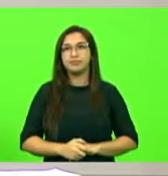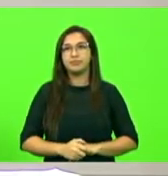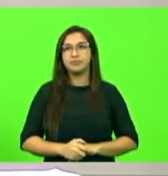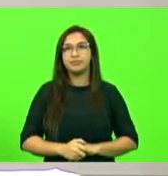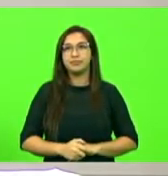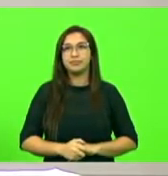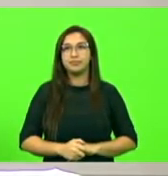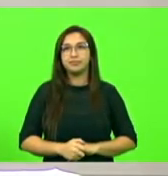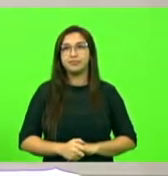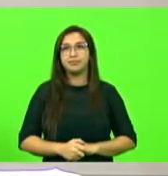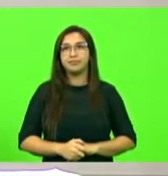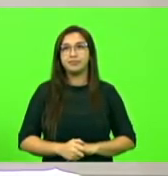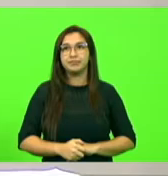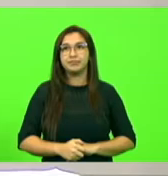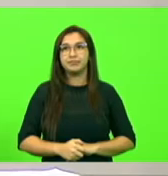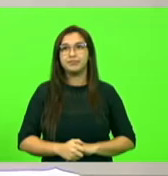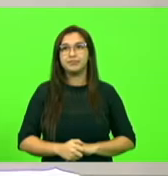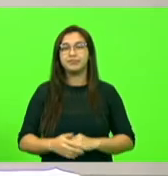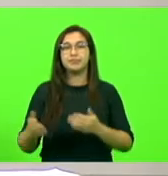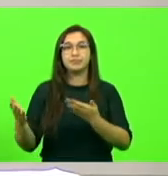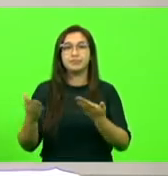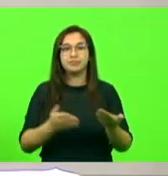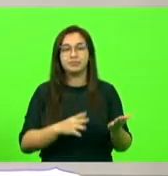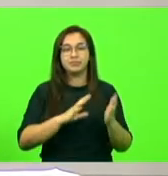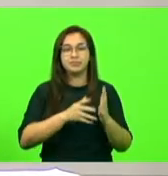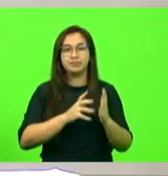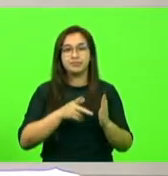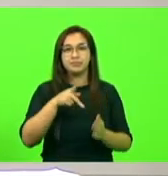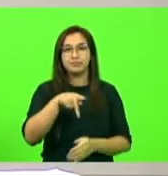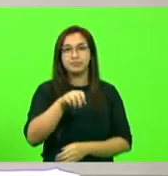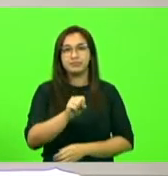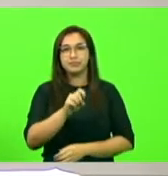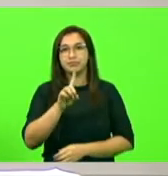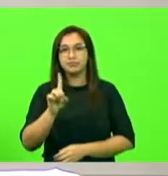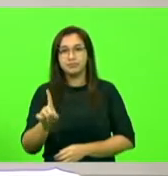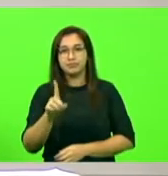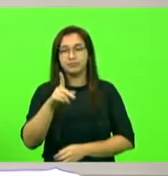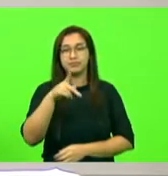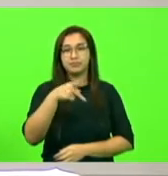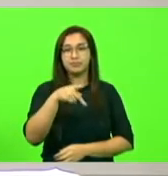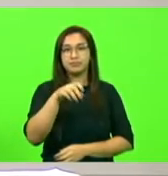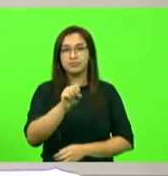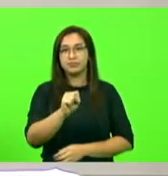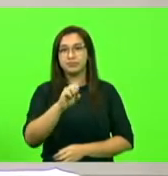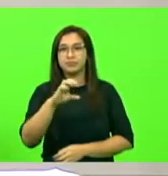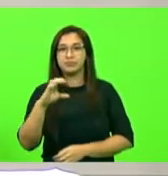Próximo horário pertence ao bloco PSD-PSC.